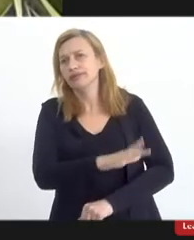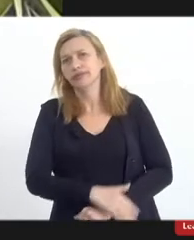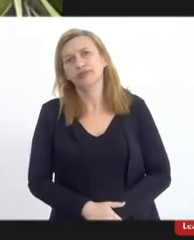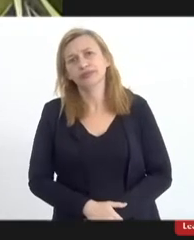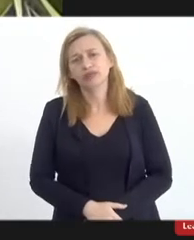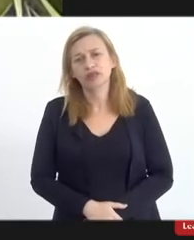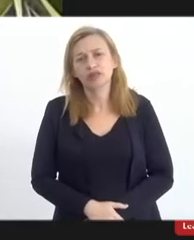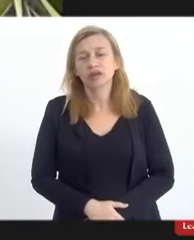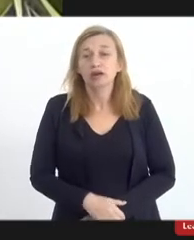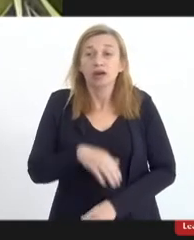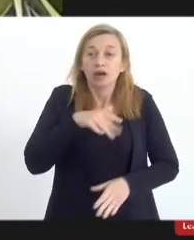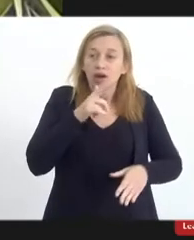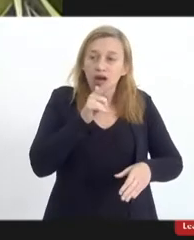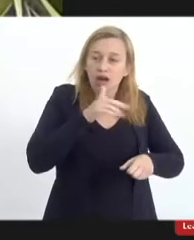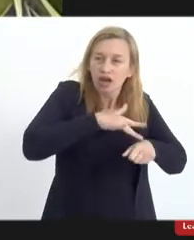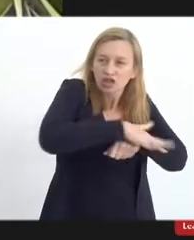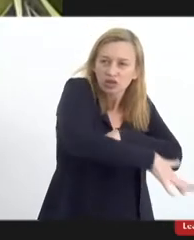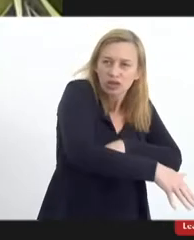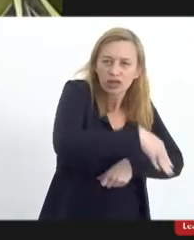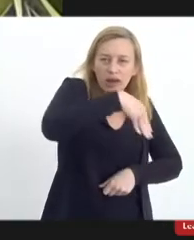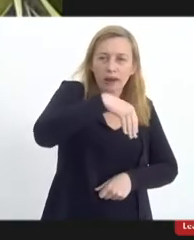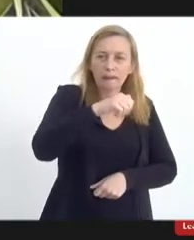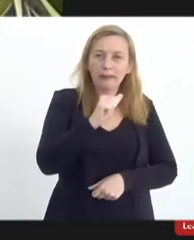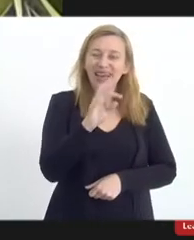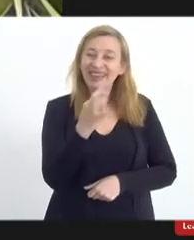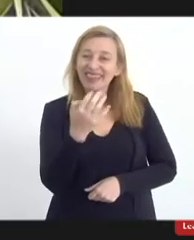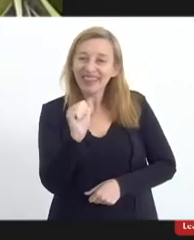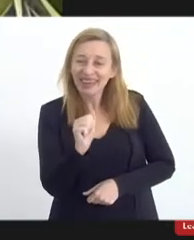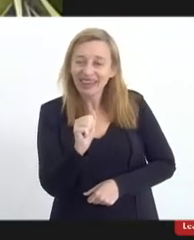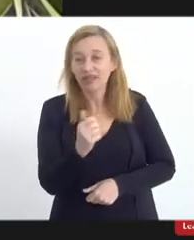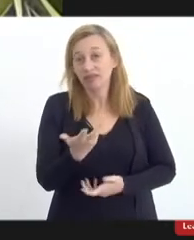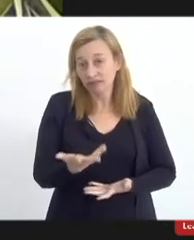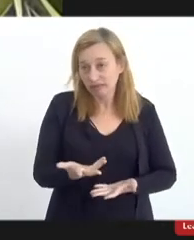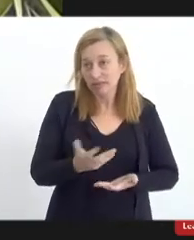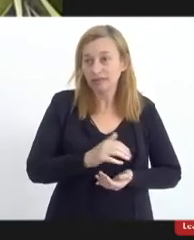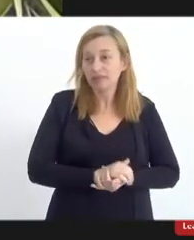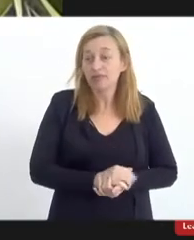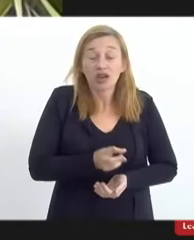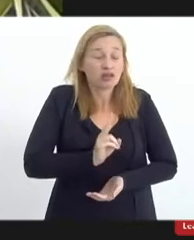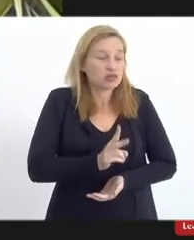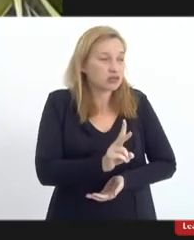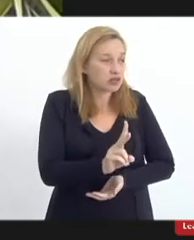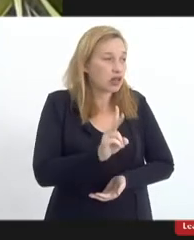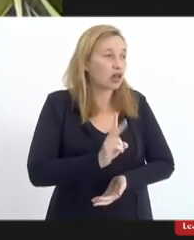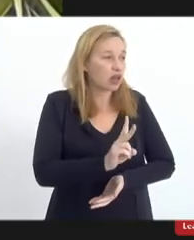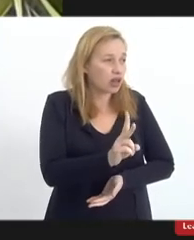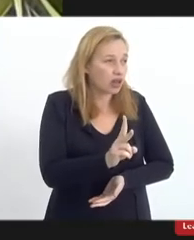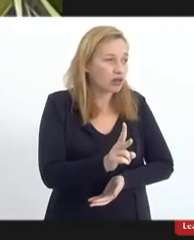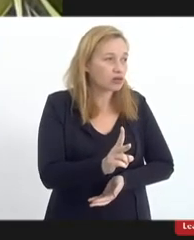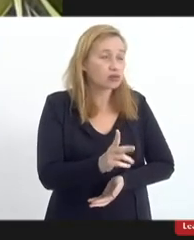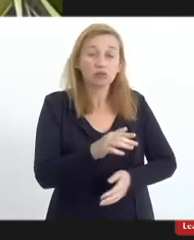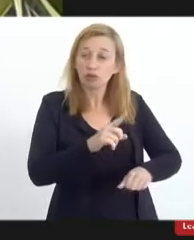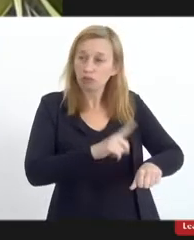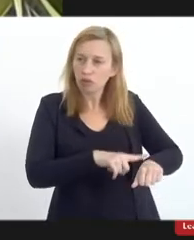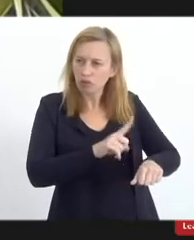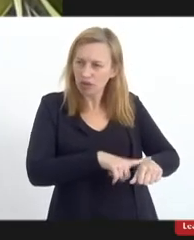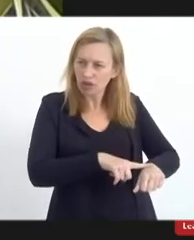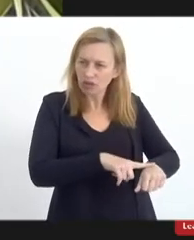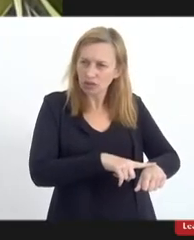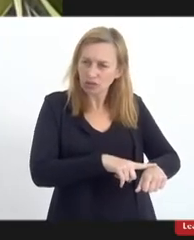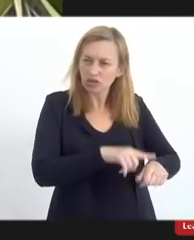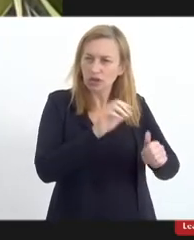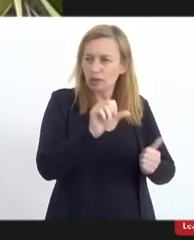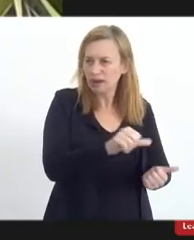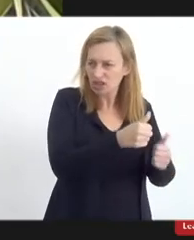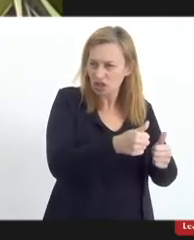que é a caixueira da Matinha, Serra do Rancador, Sampaio Correia, sempre nas minhas sessões de batismo, porque eu sou um bandista,